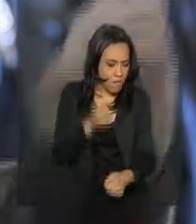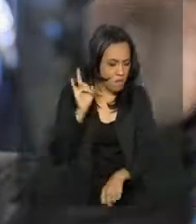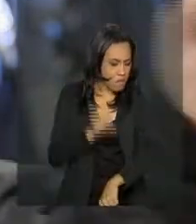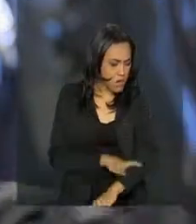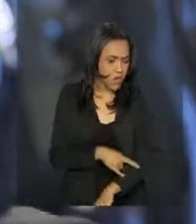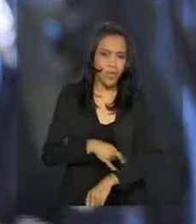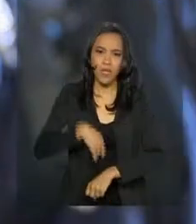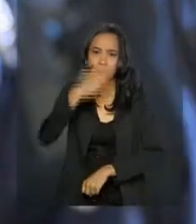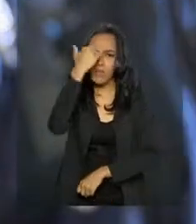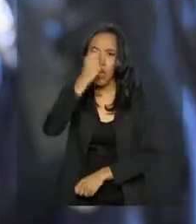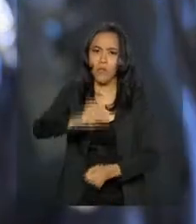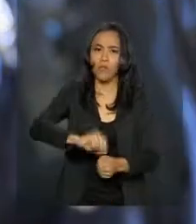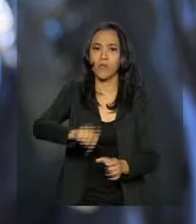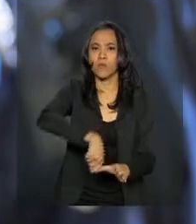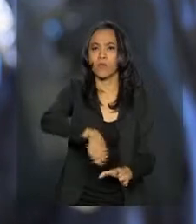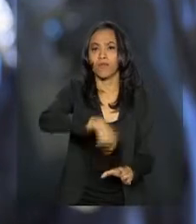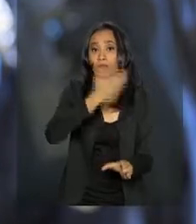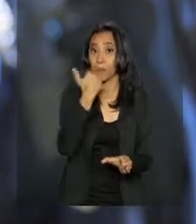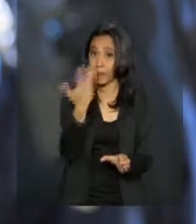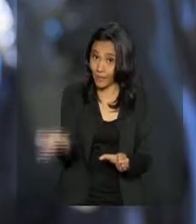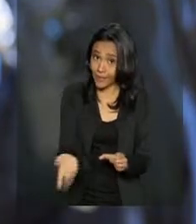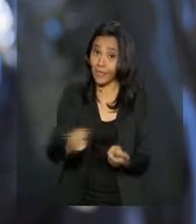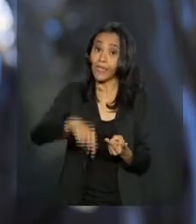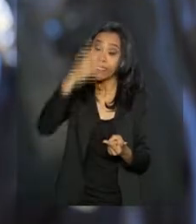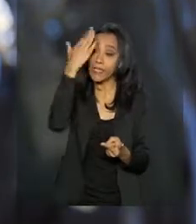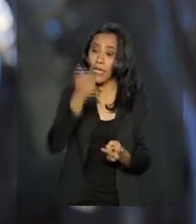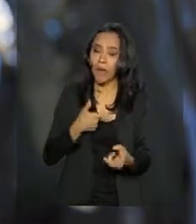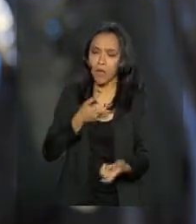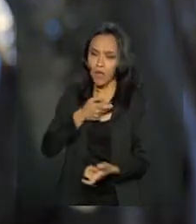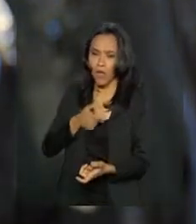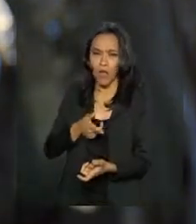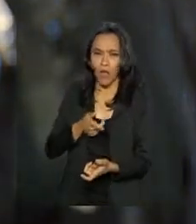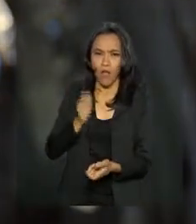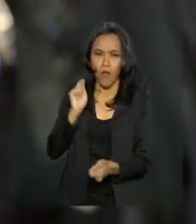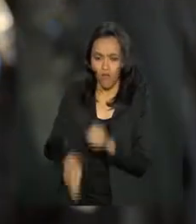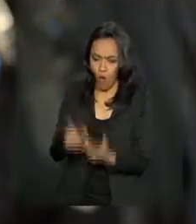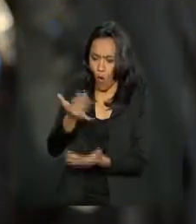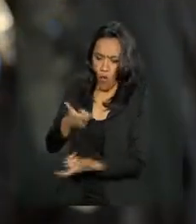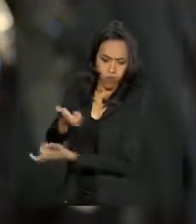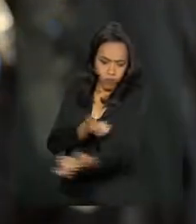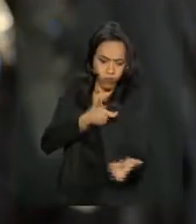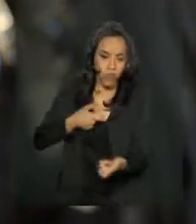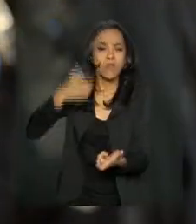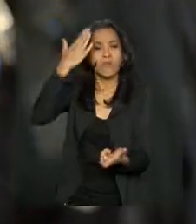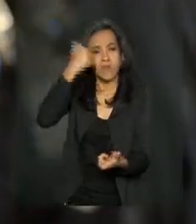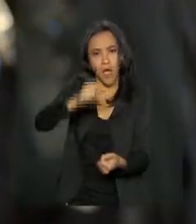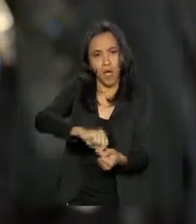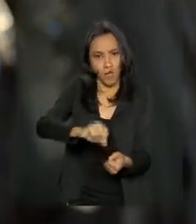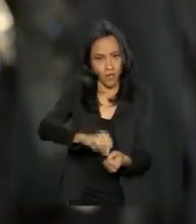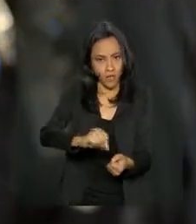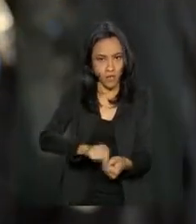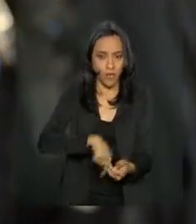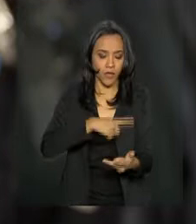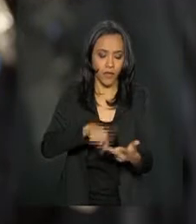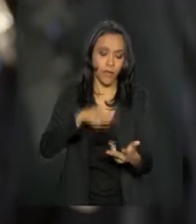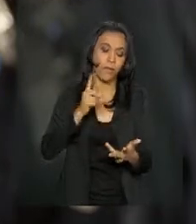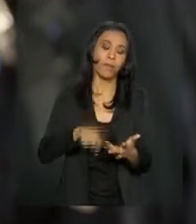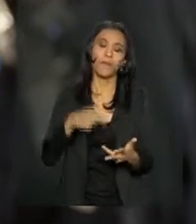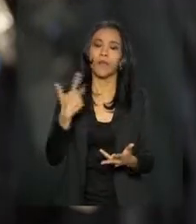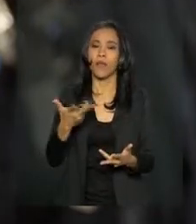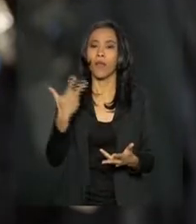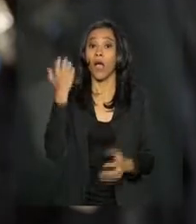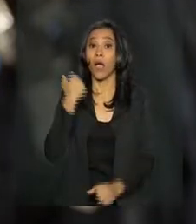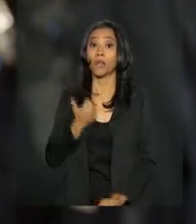sabe cozinhar, sabe combater o incêndio, sabe fazer, apoiar